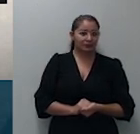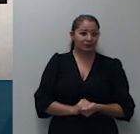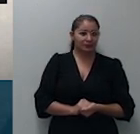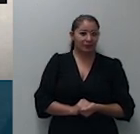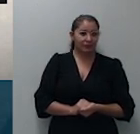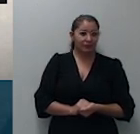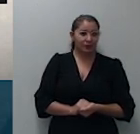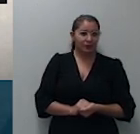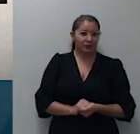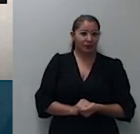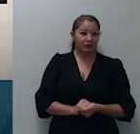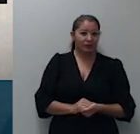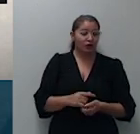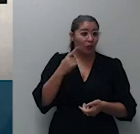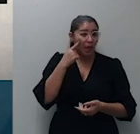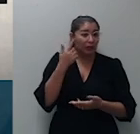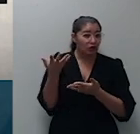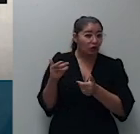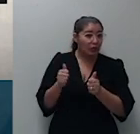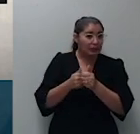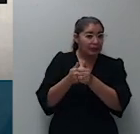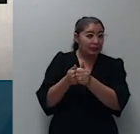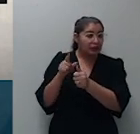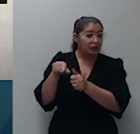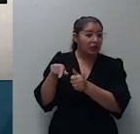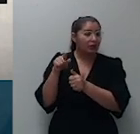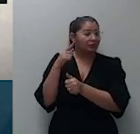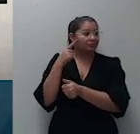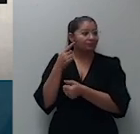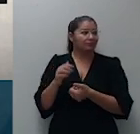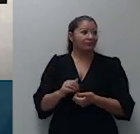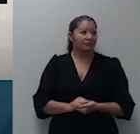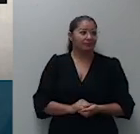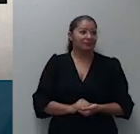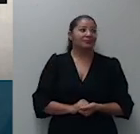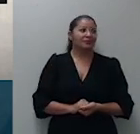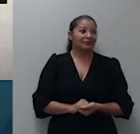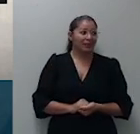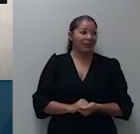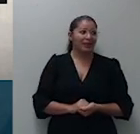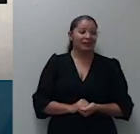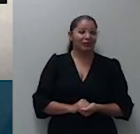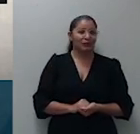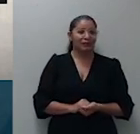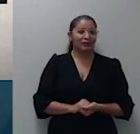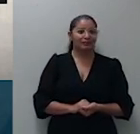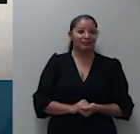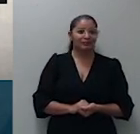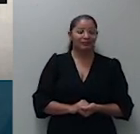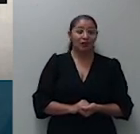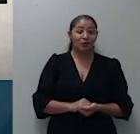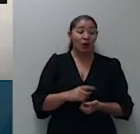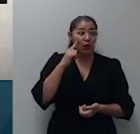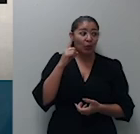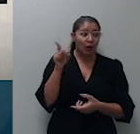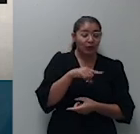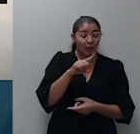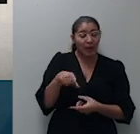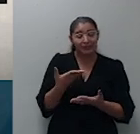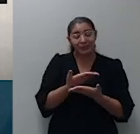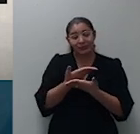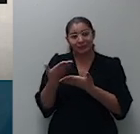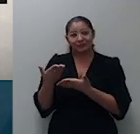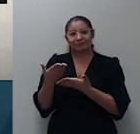domínio não será indiferente o resultado da lei de possessória com inegável repercussão sobre um dos atributos da